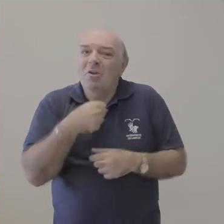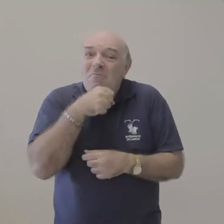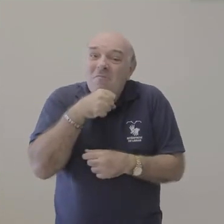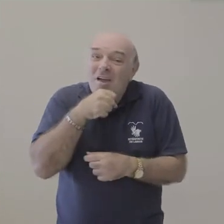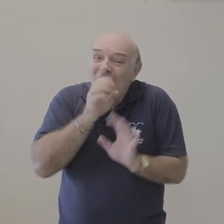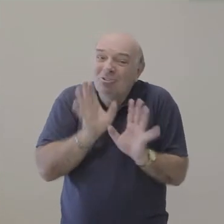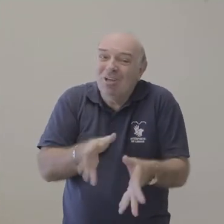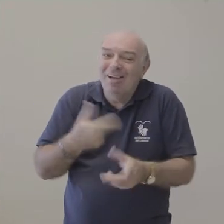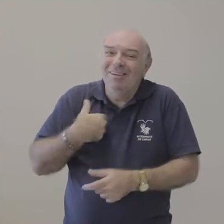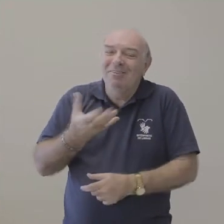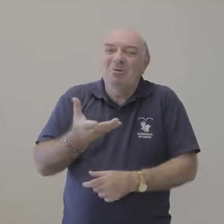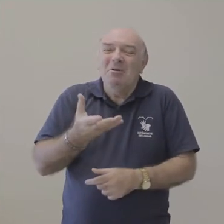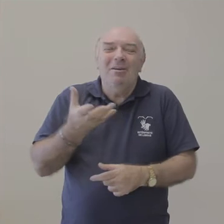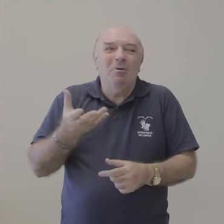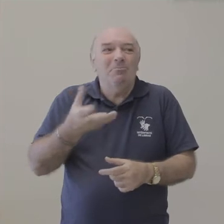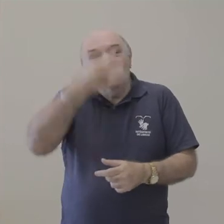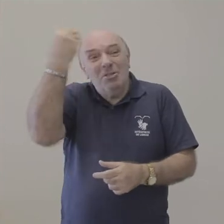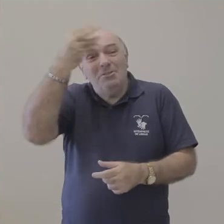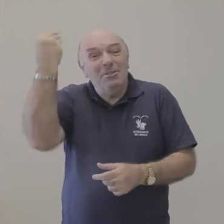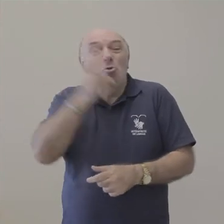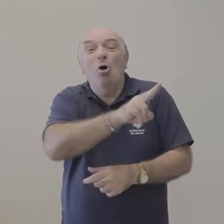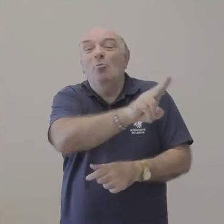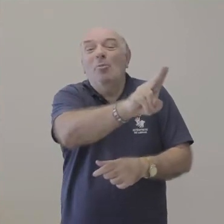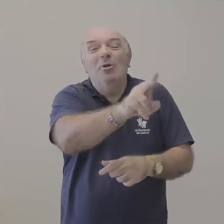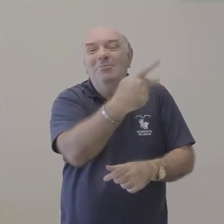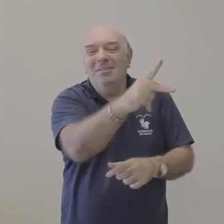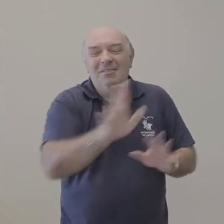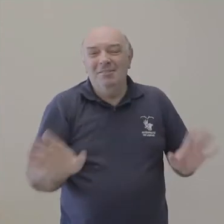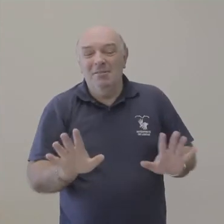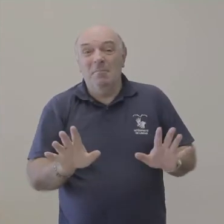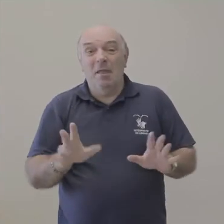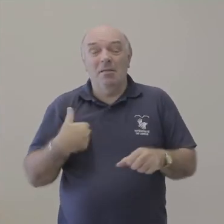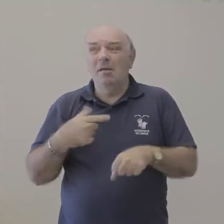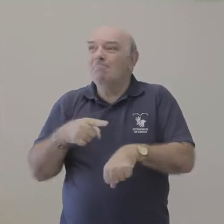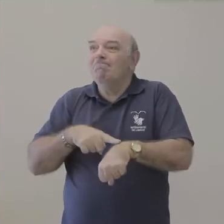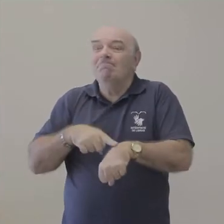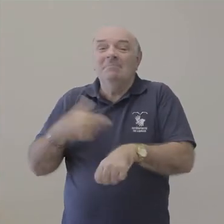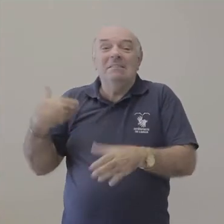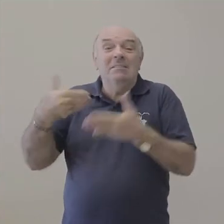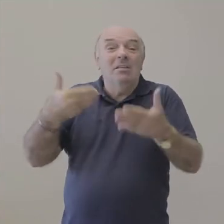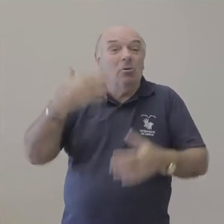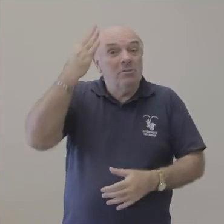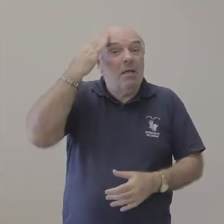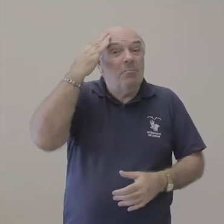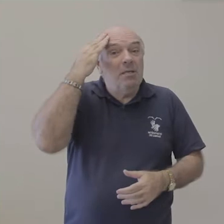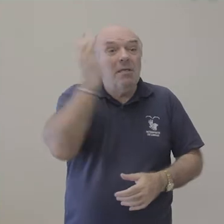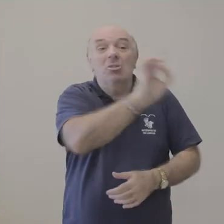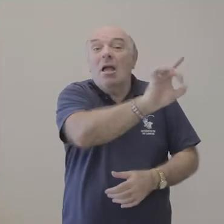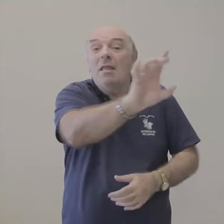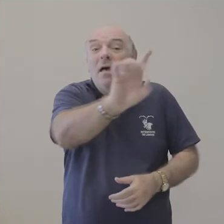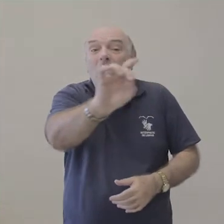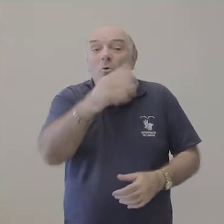Aí eu paro assim e falo assim, meu Deus, eu estou ficando velha mesmo, eu já comecei a esquecer o nome de Augusto, porque até